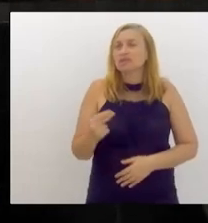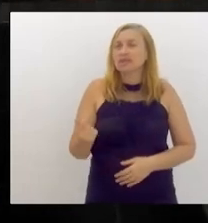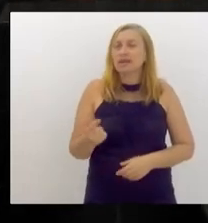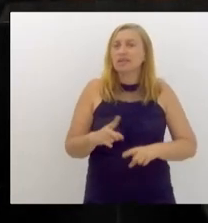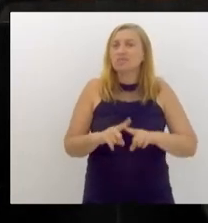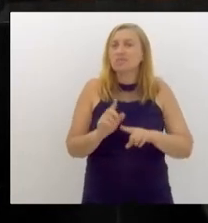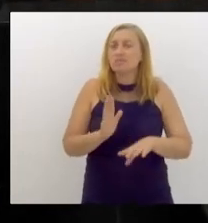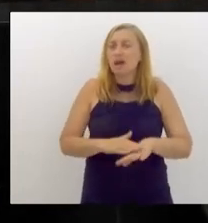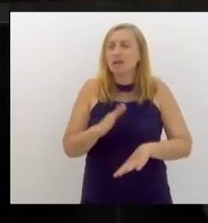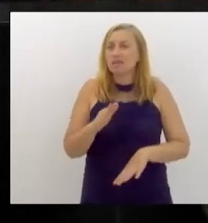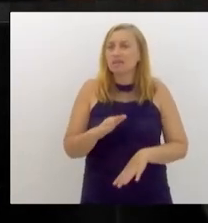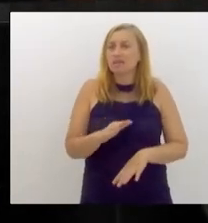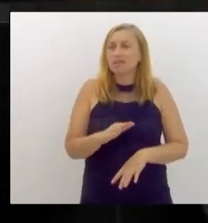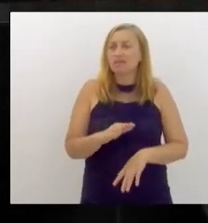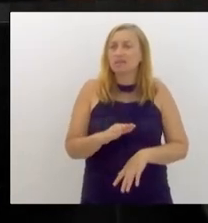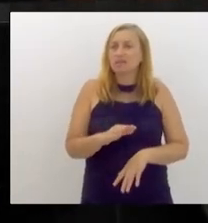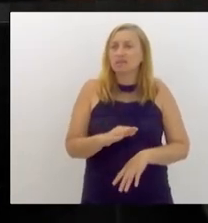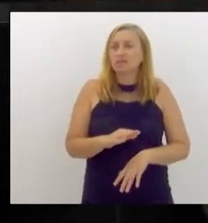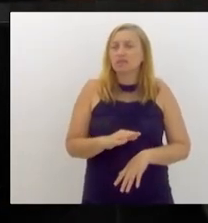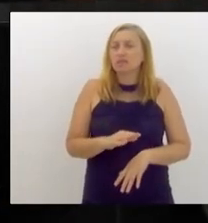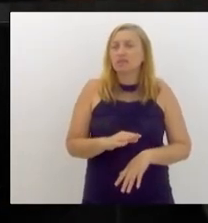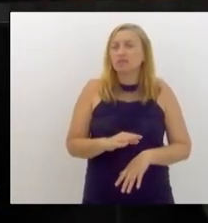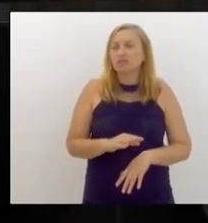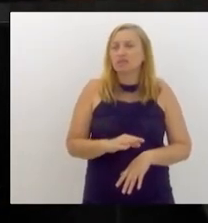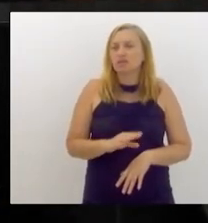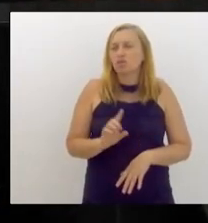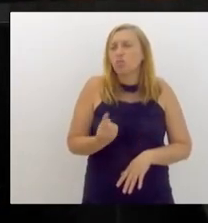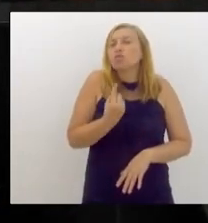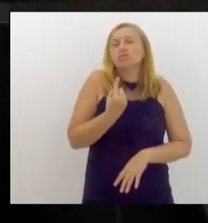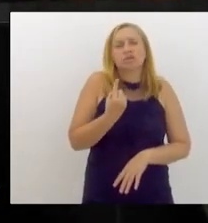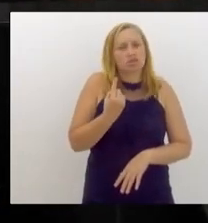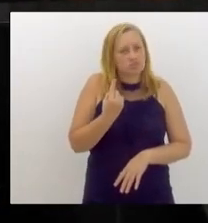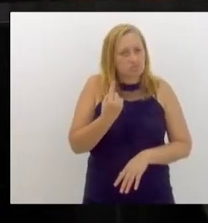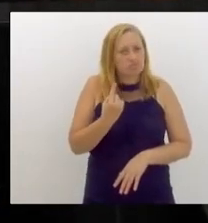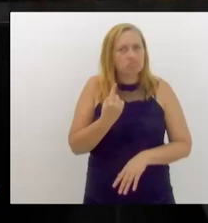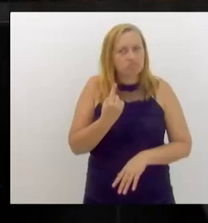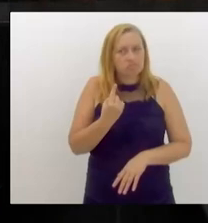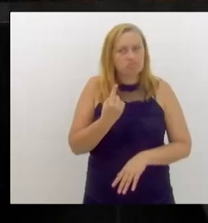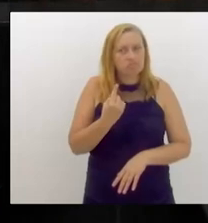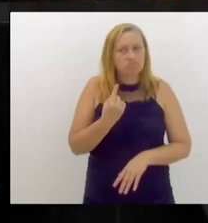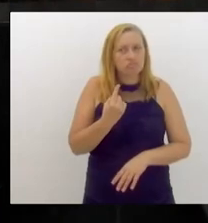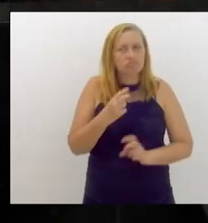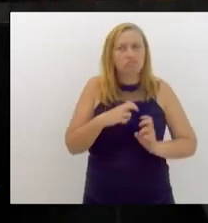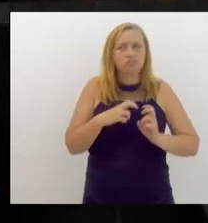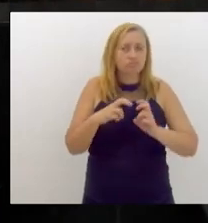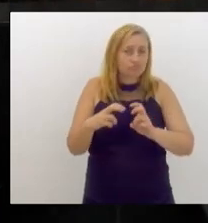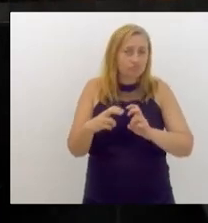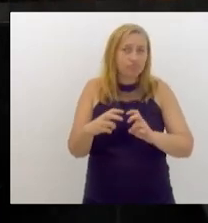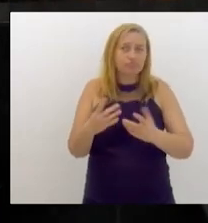mais praticamente única, é a saída dos trilhos.